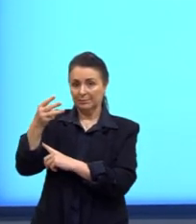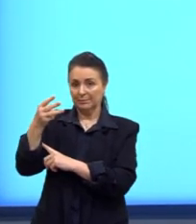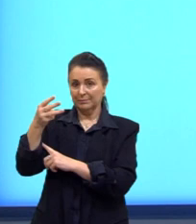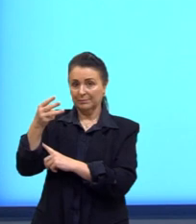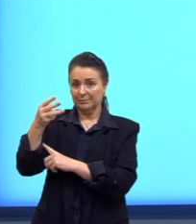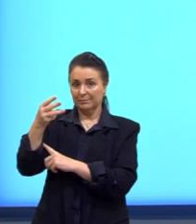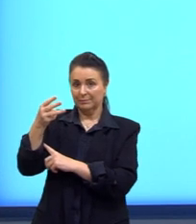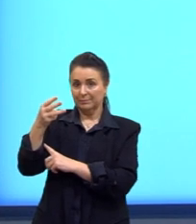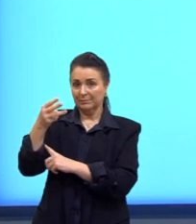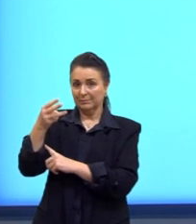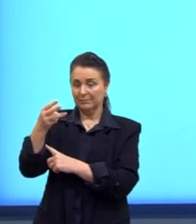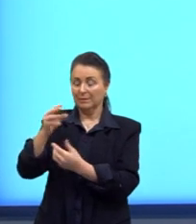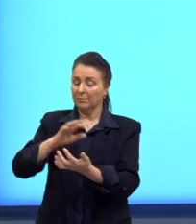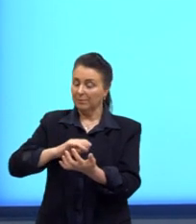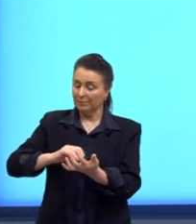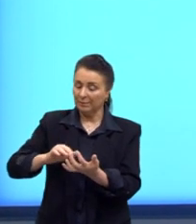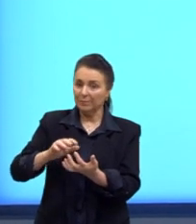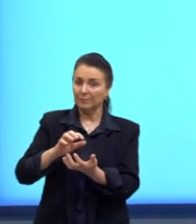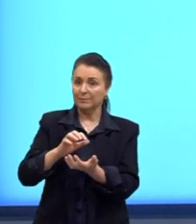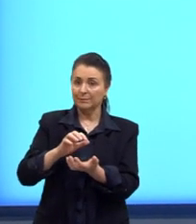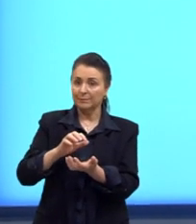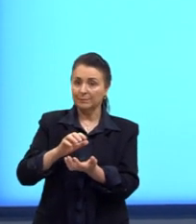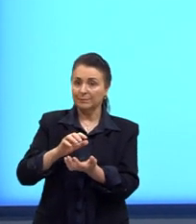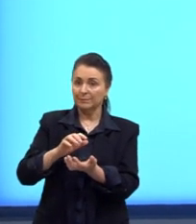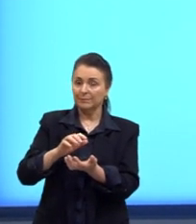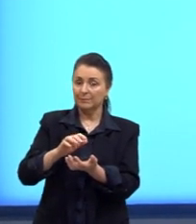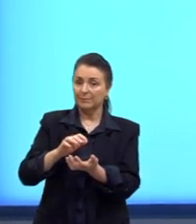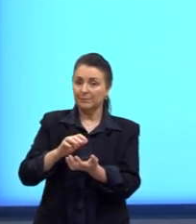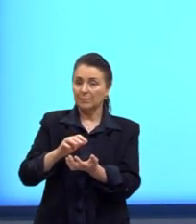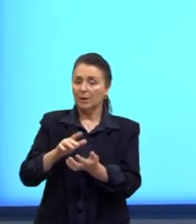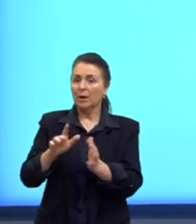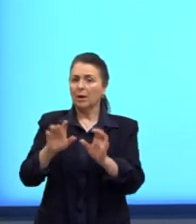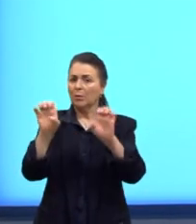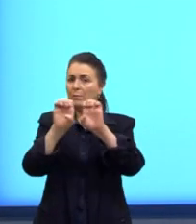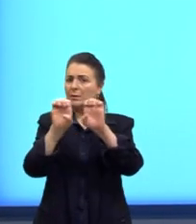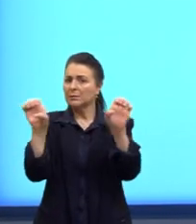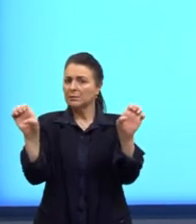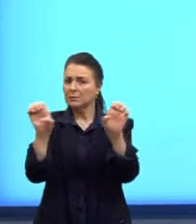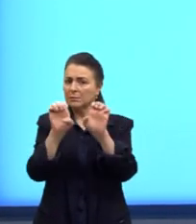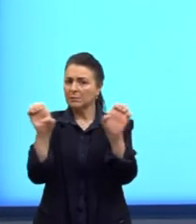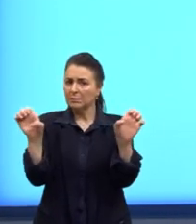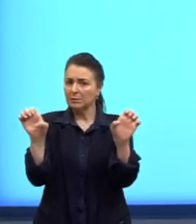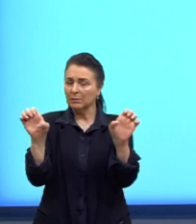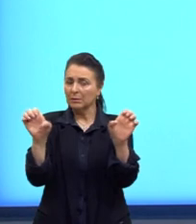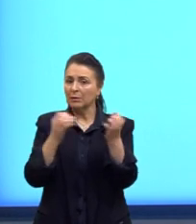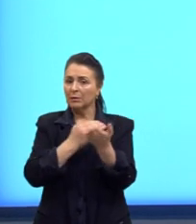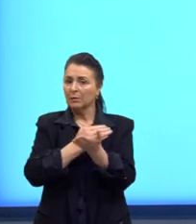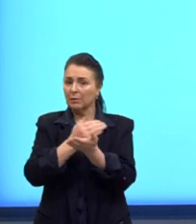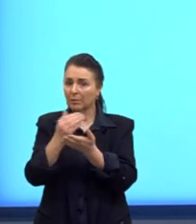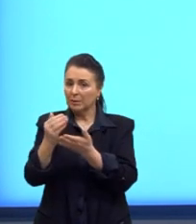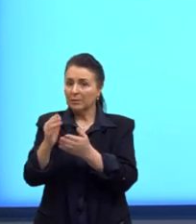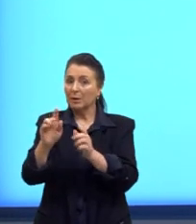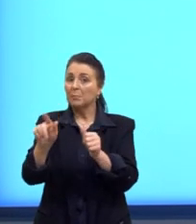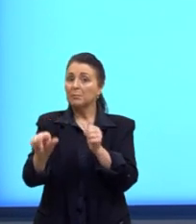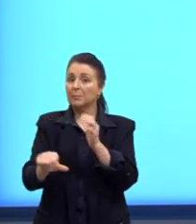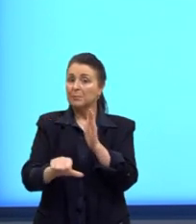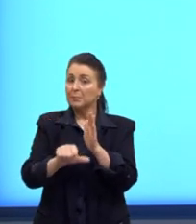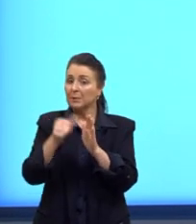Isso que nós vamos calcular. Ali, na verdade, é uma expressãozinha, né? A gente começa resolvendo sempre a potência.